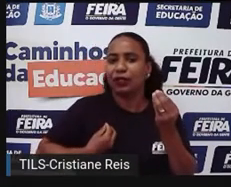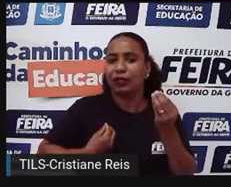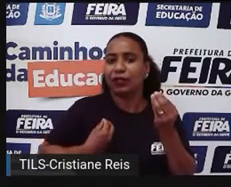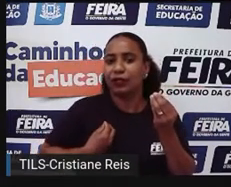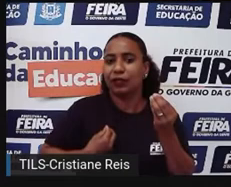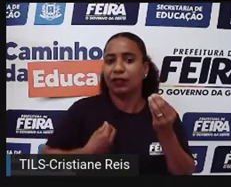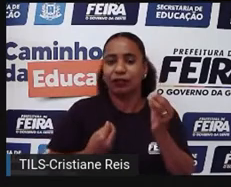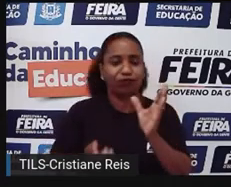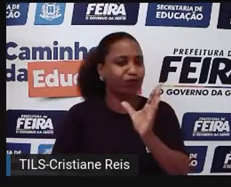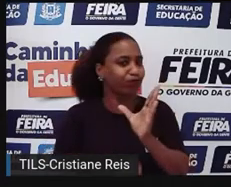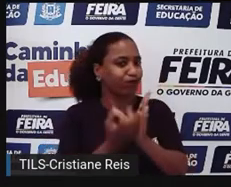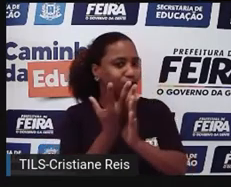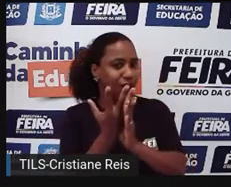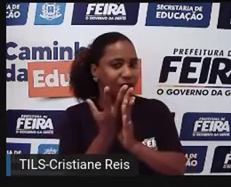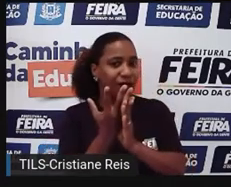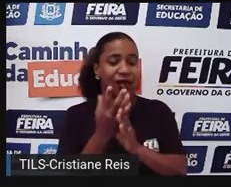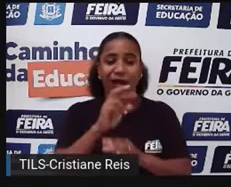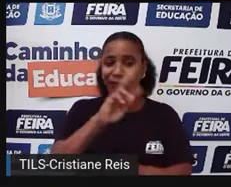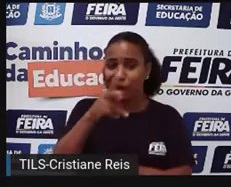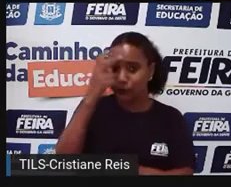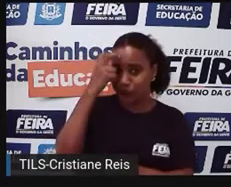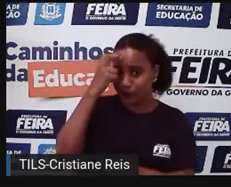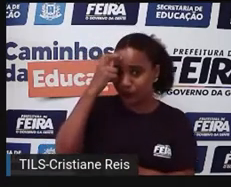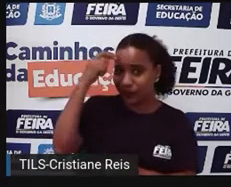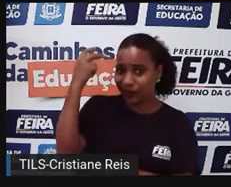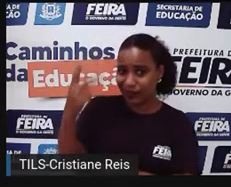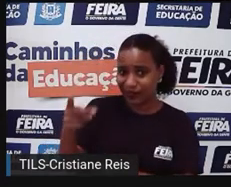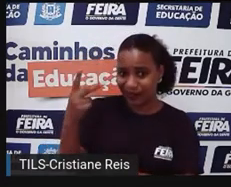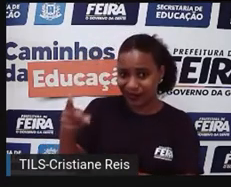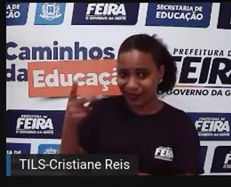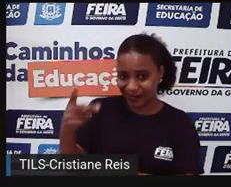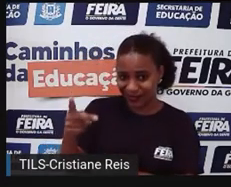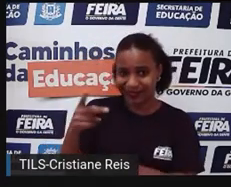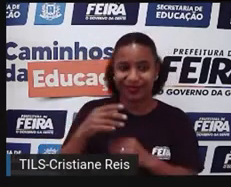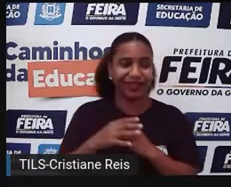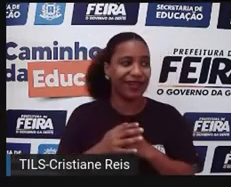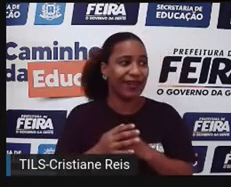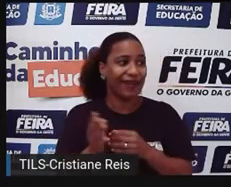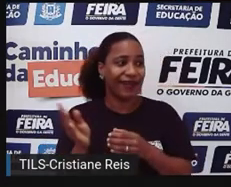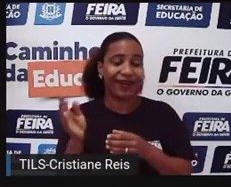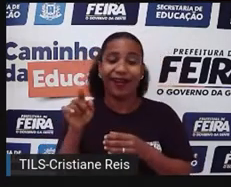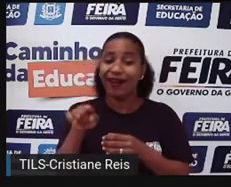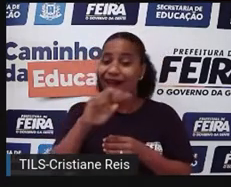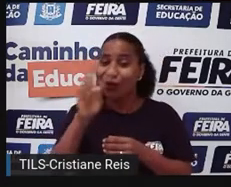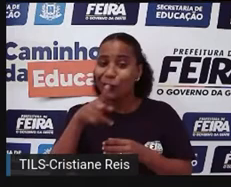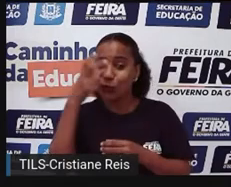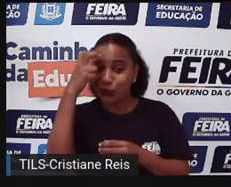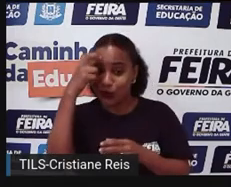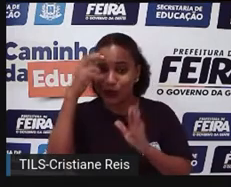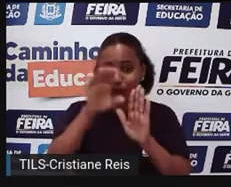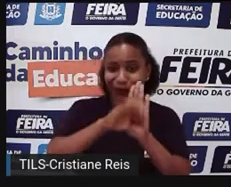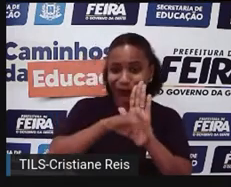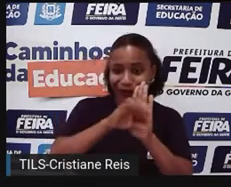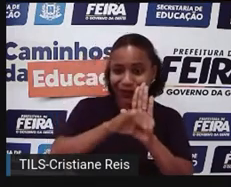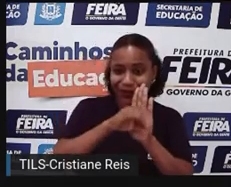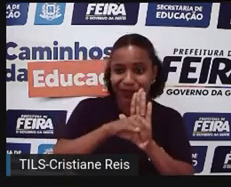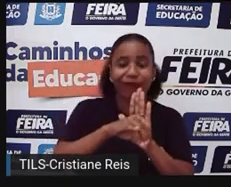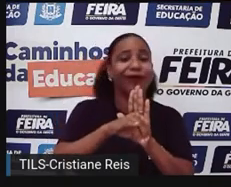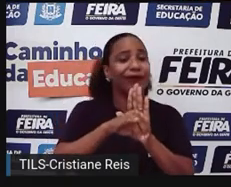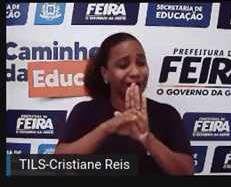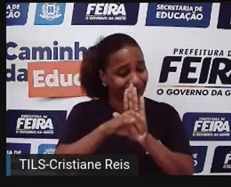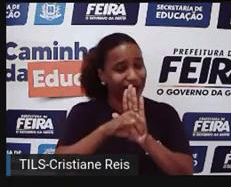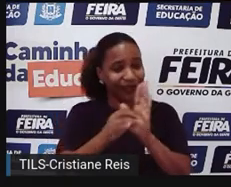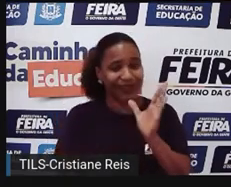folclore? Não, eles têm cultura. Agora, dentro dessa cultura, eles criam o folclore, eles